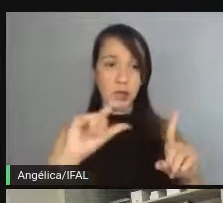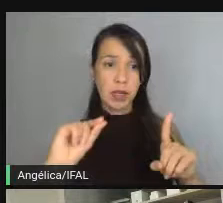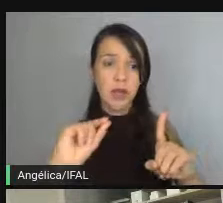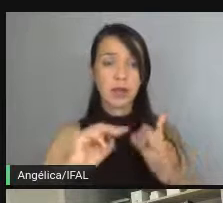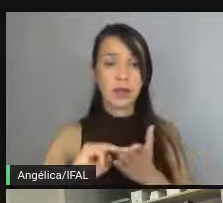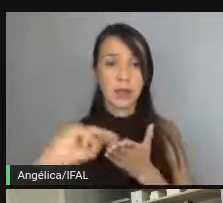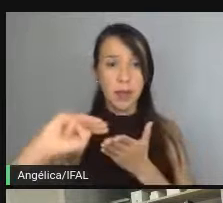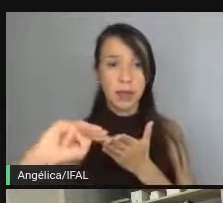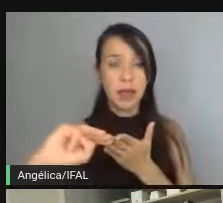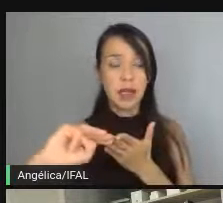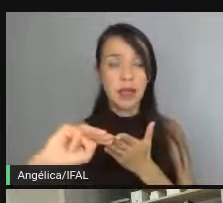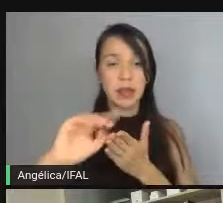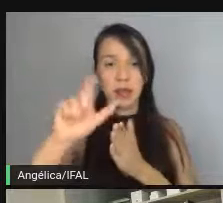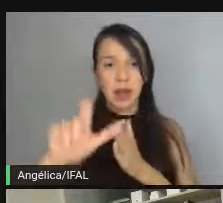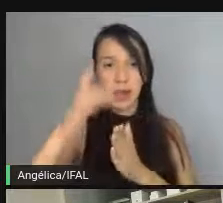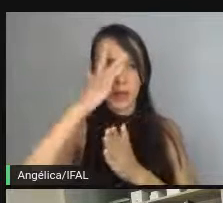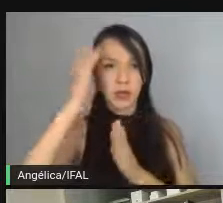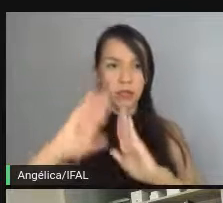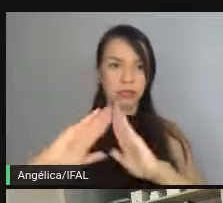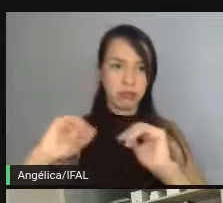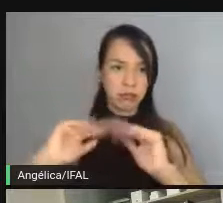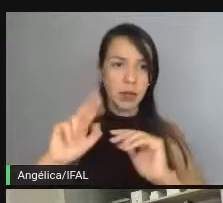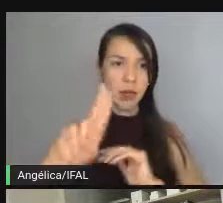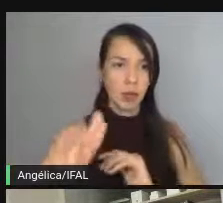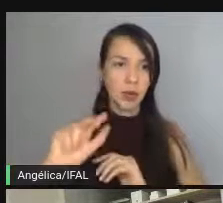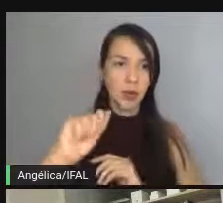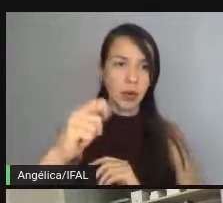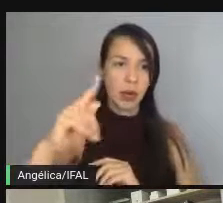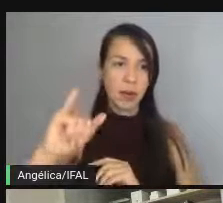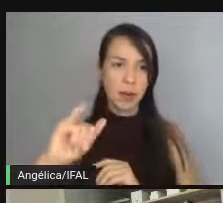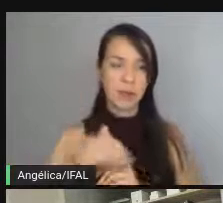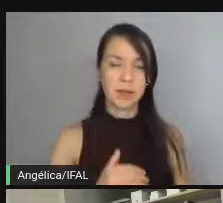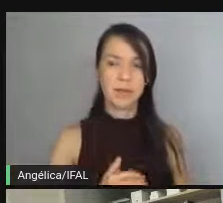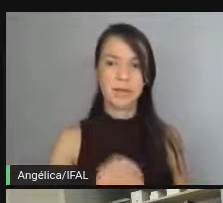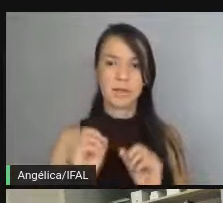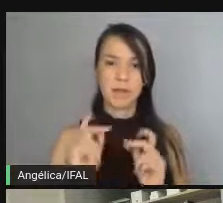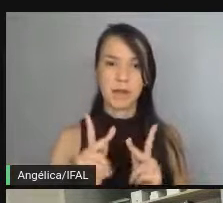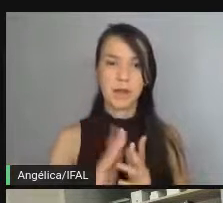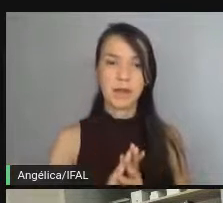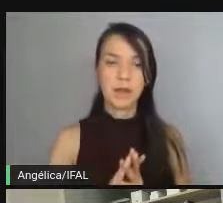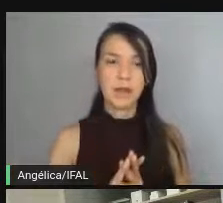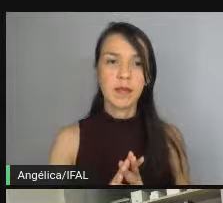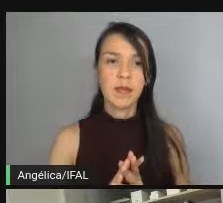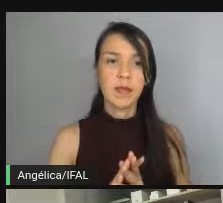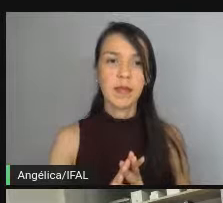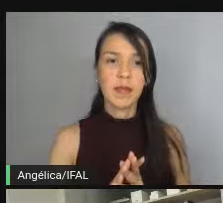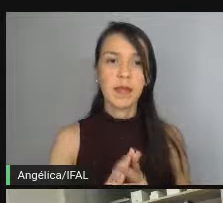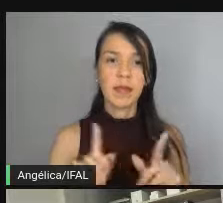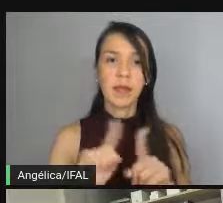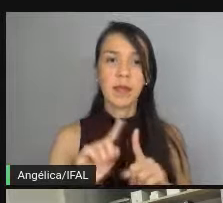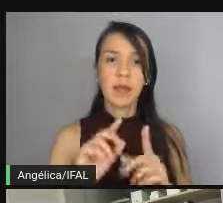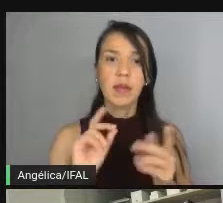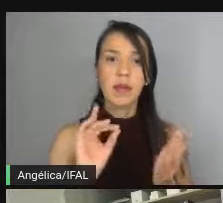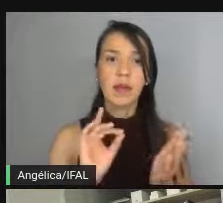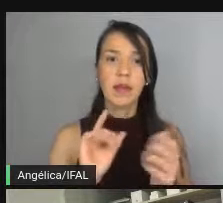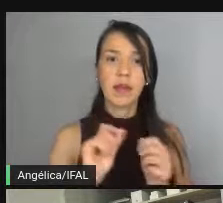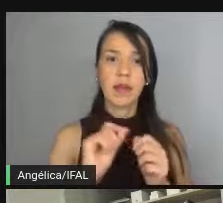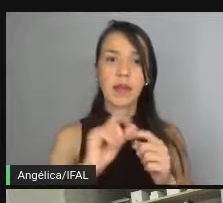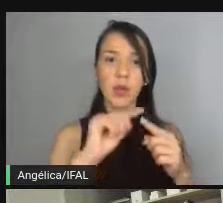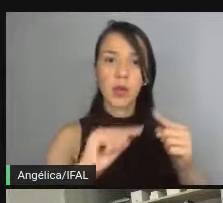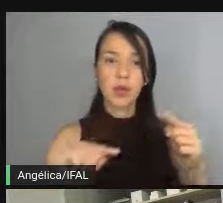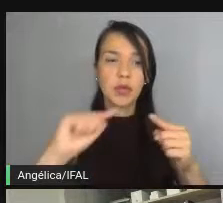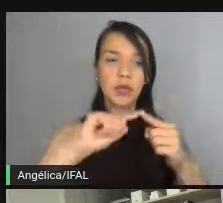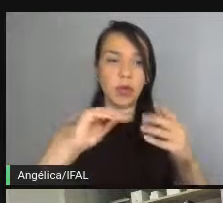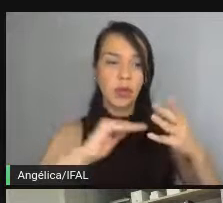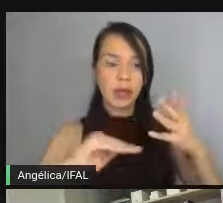entregar de volta para quem está consumindo essa API. Beleza? Realize o ciclo de desenvolvimento para cada camada.